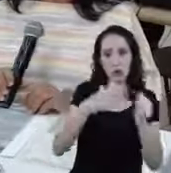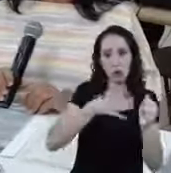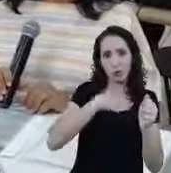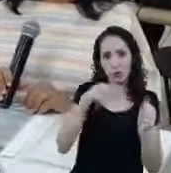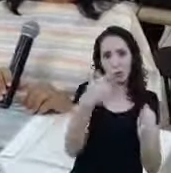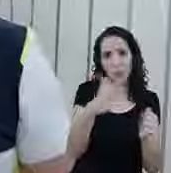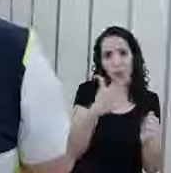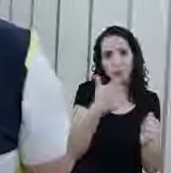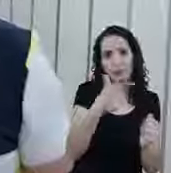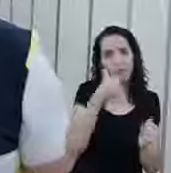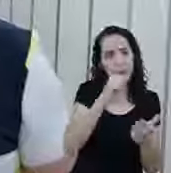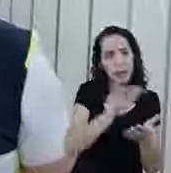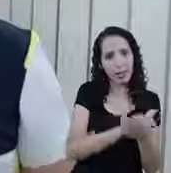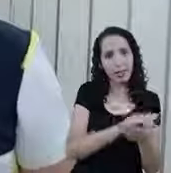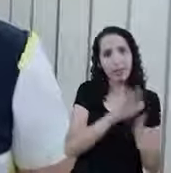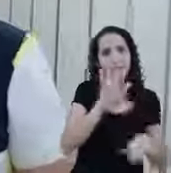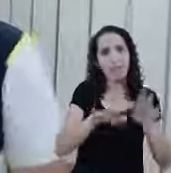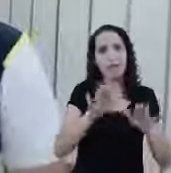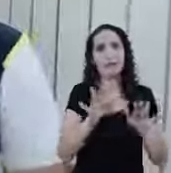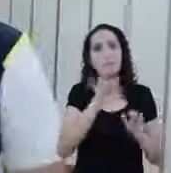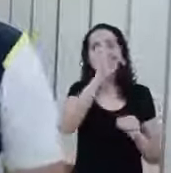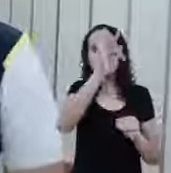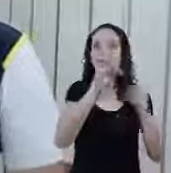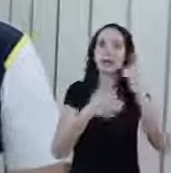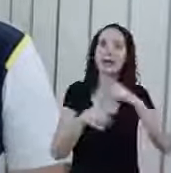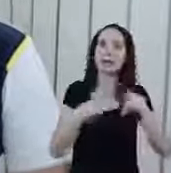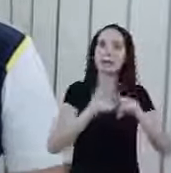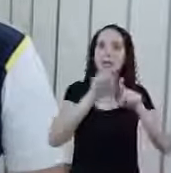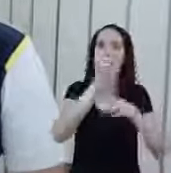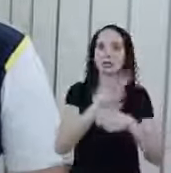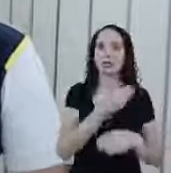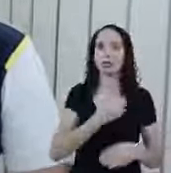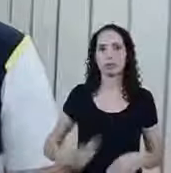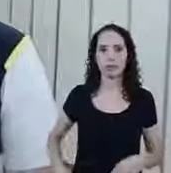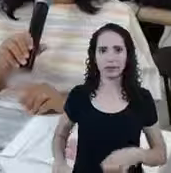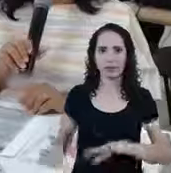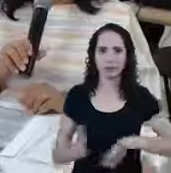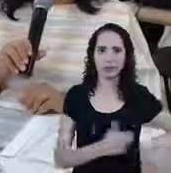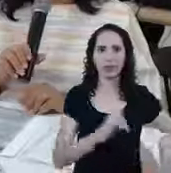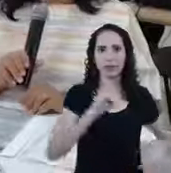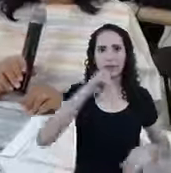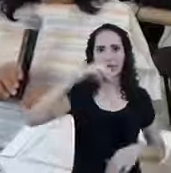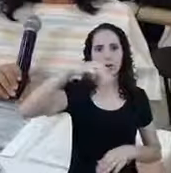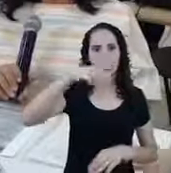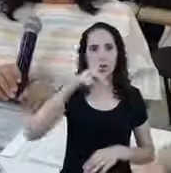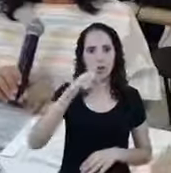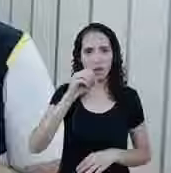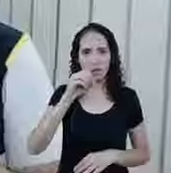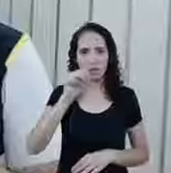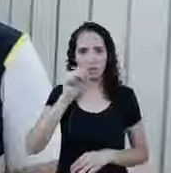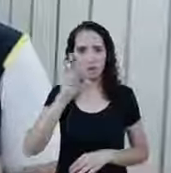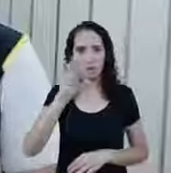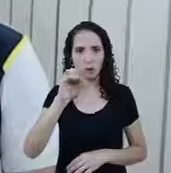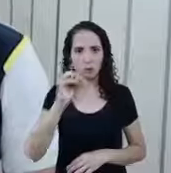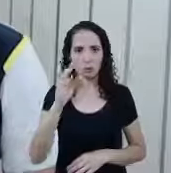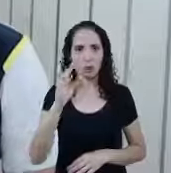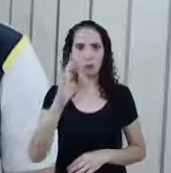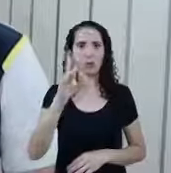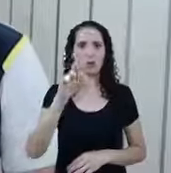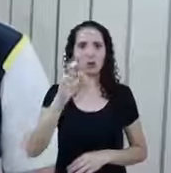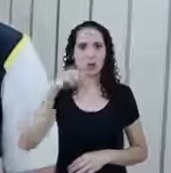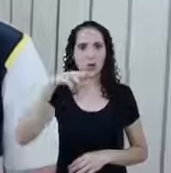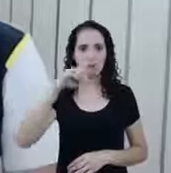sozinho O imposto de renda O Ele foi adiado Sim Para quando foi? 30 do 6 30 do 6 Eu já fiz a minha